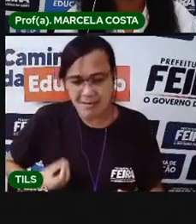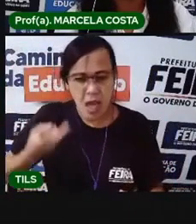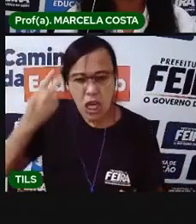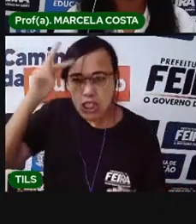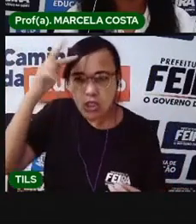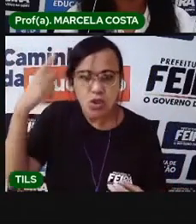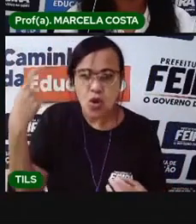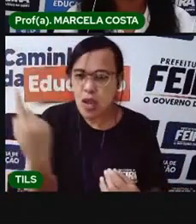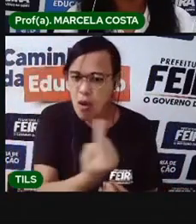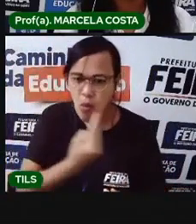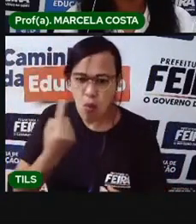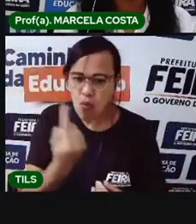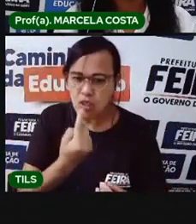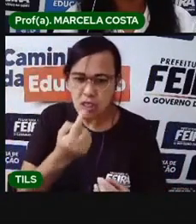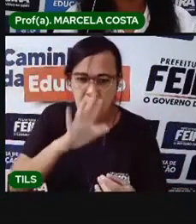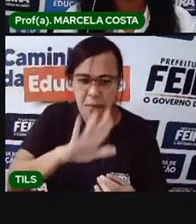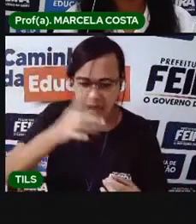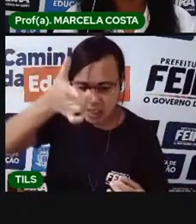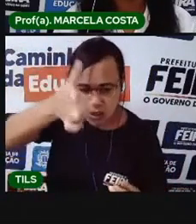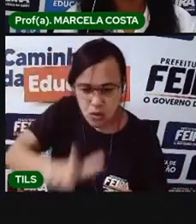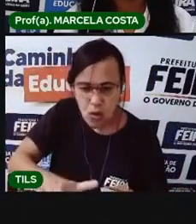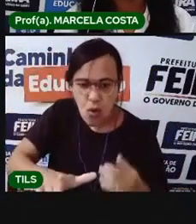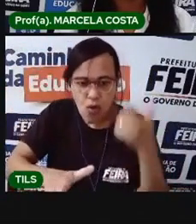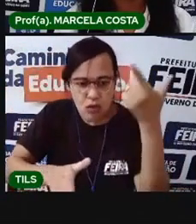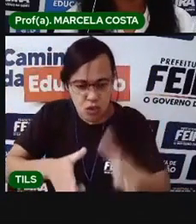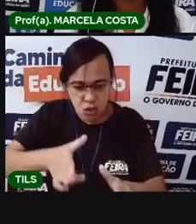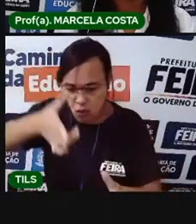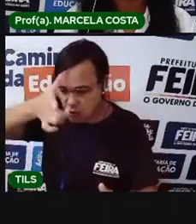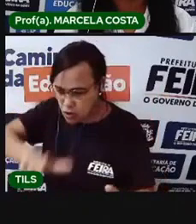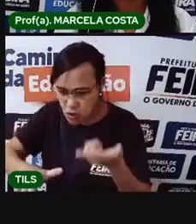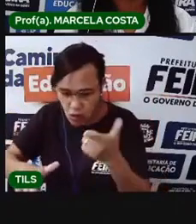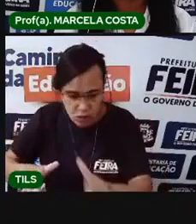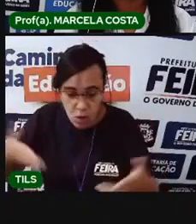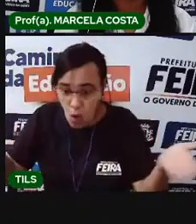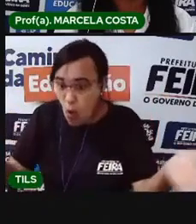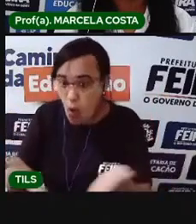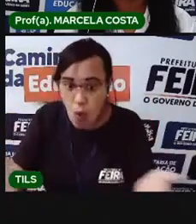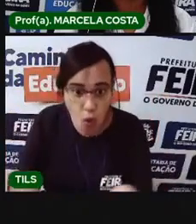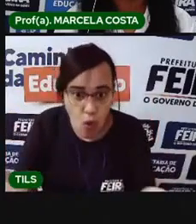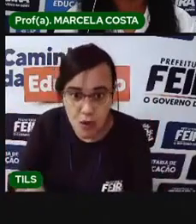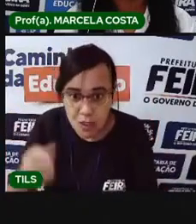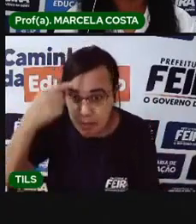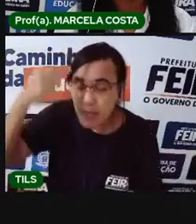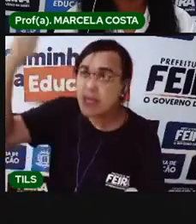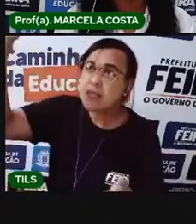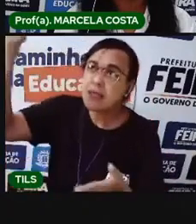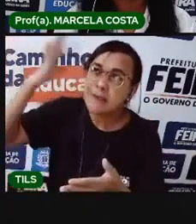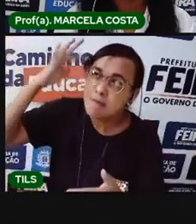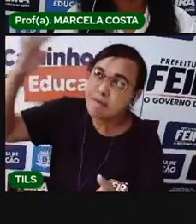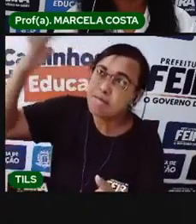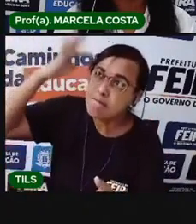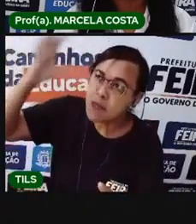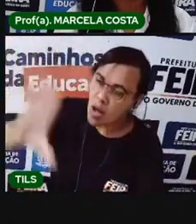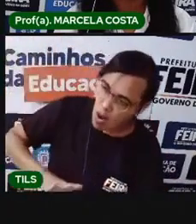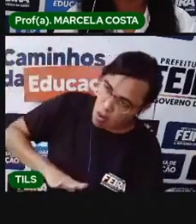únicas, mas que se repetem no contexto atual e nos fazem refletir sobre a consequência de um ato de coragem.